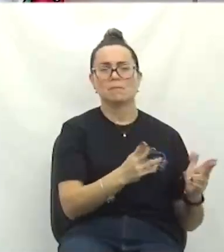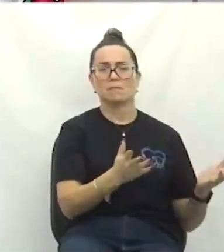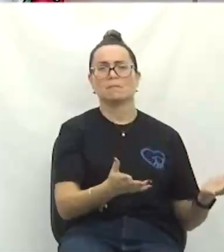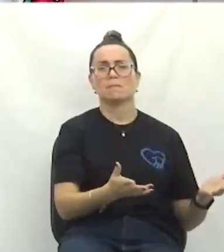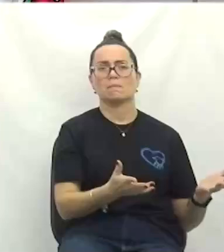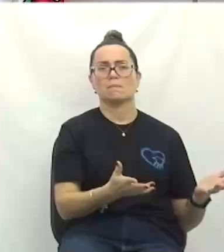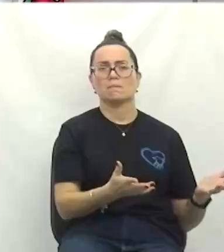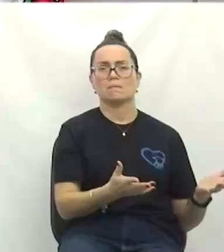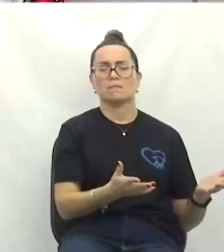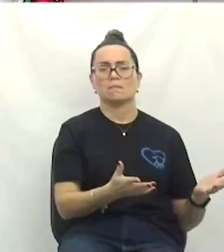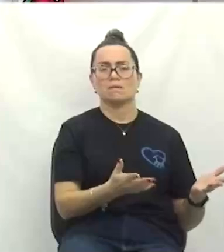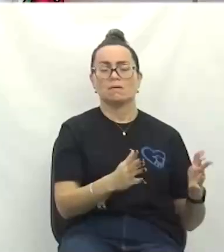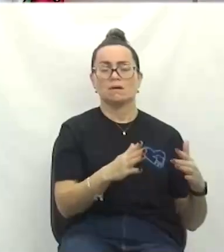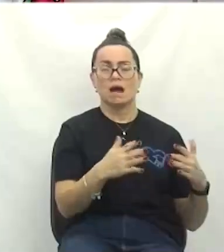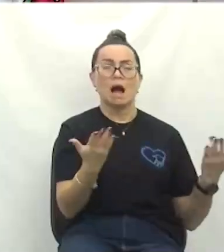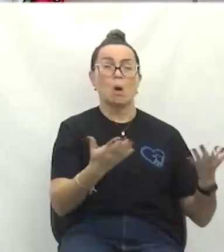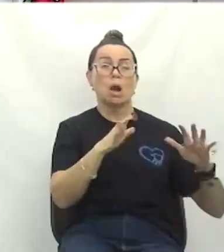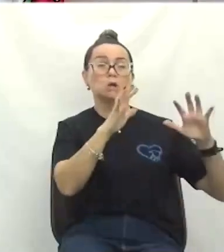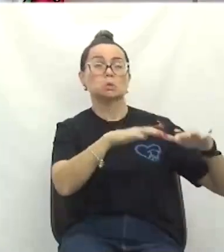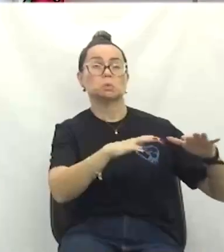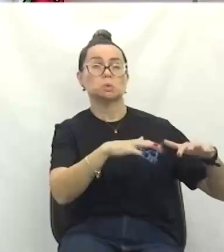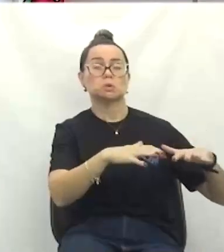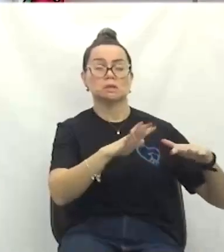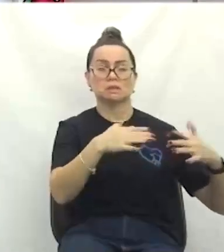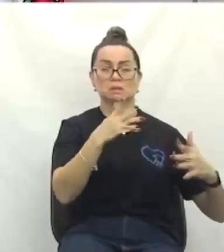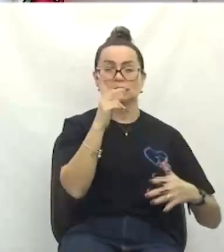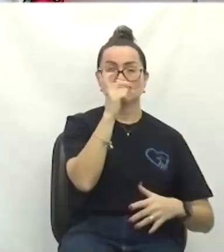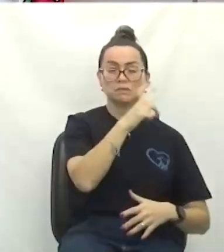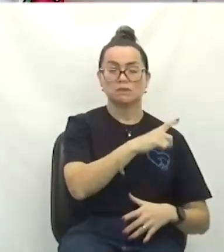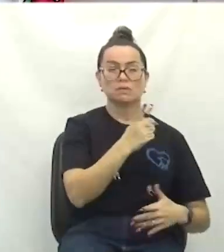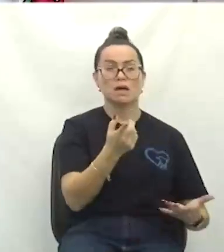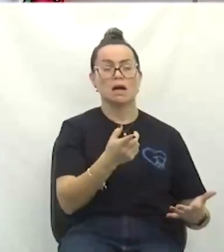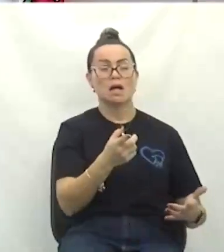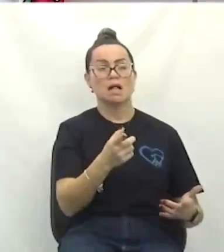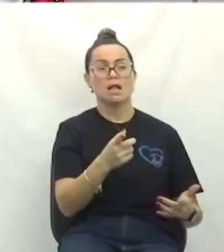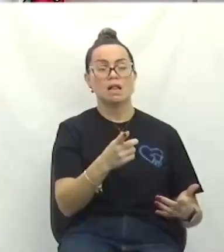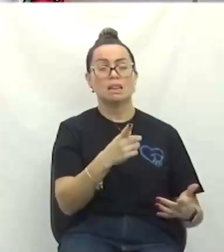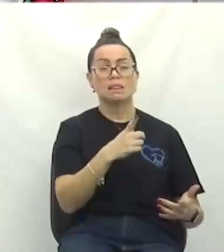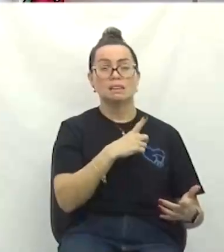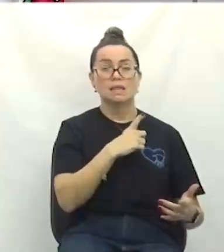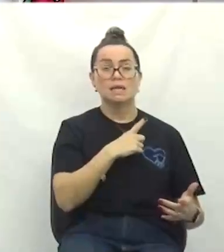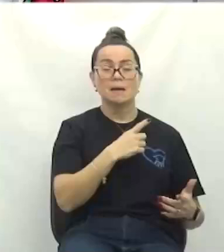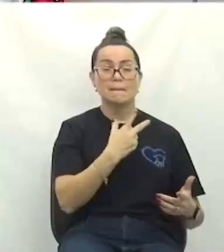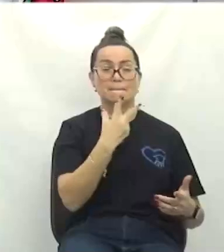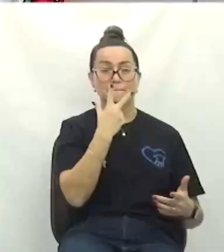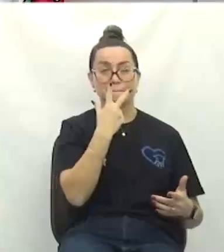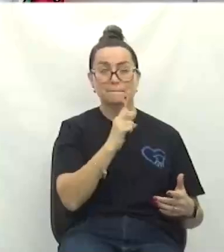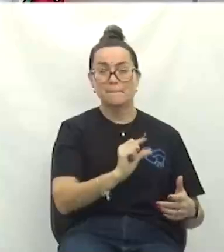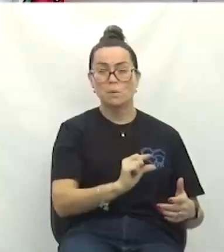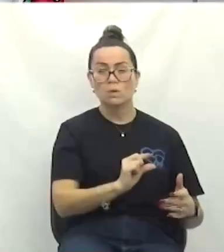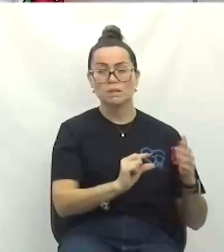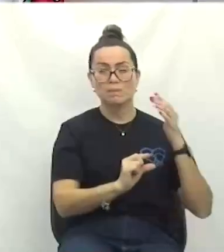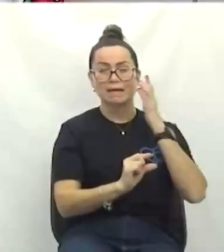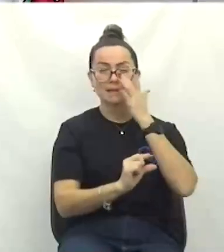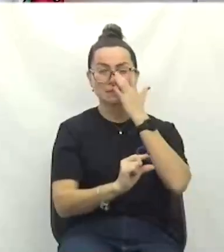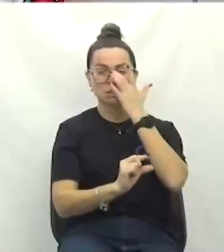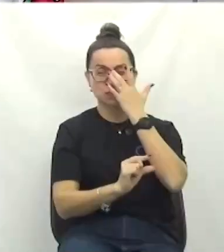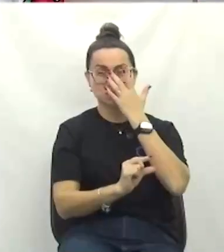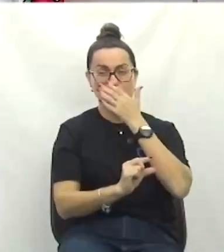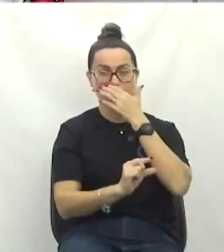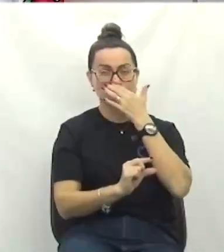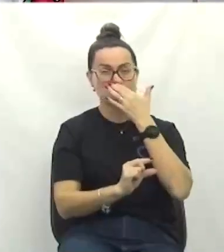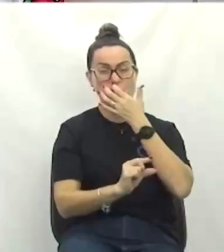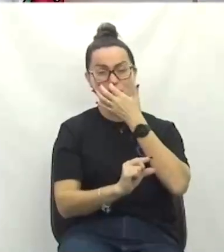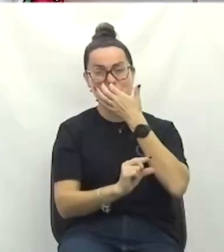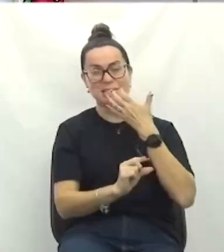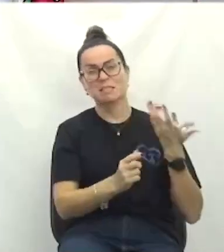é muito difícil. Tem pouquíssimas máquinas, elas vão parar, não há o que fazer. Uma alternativa que nós